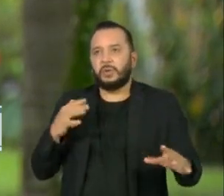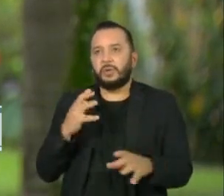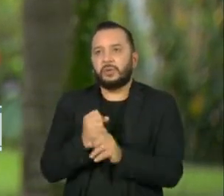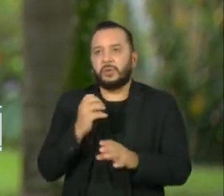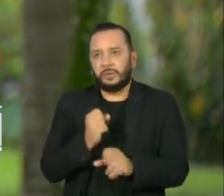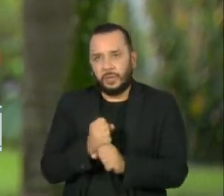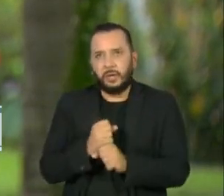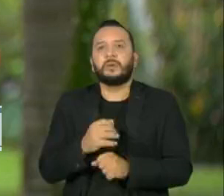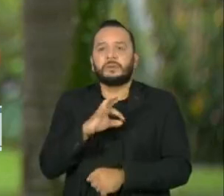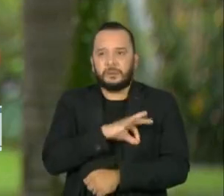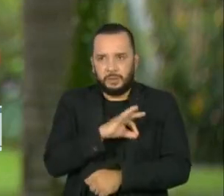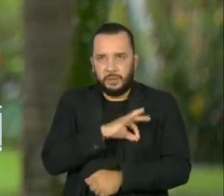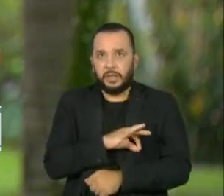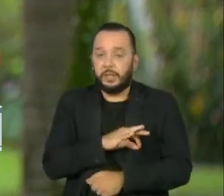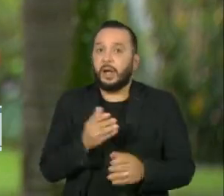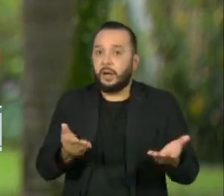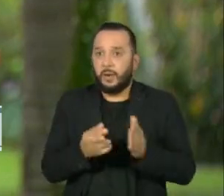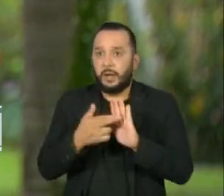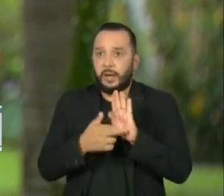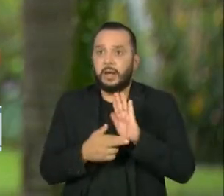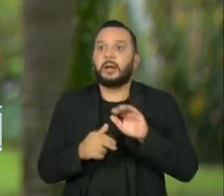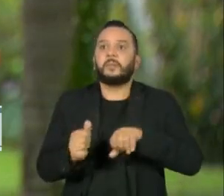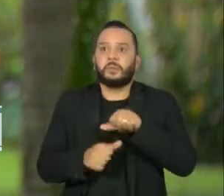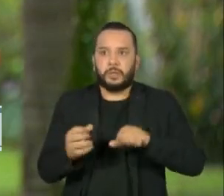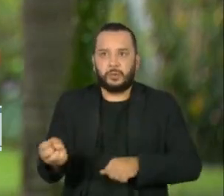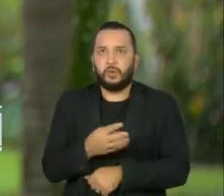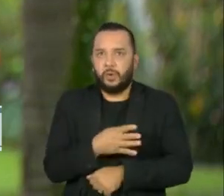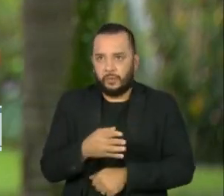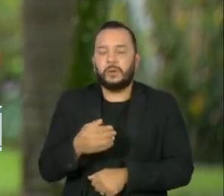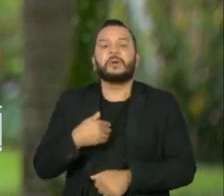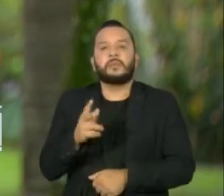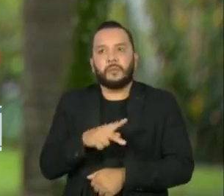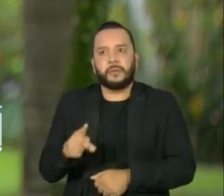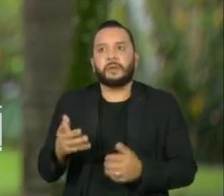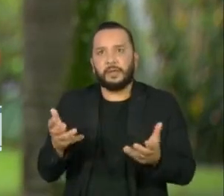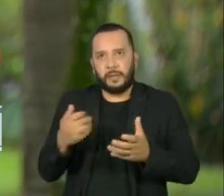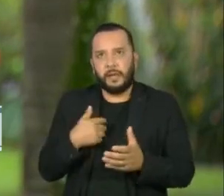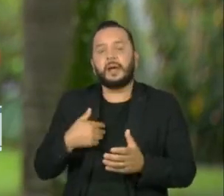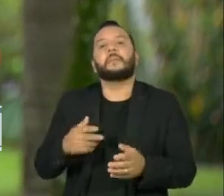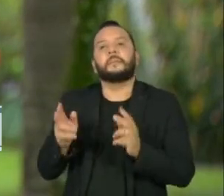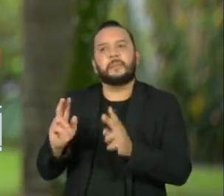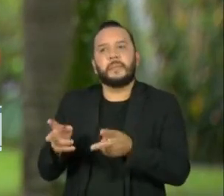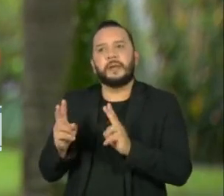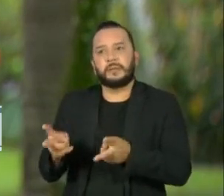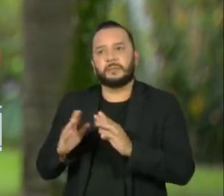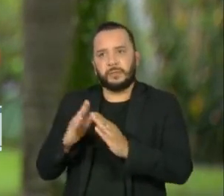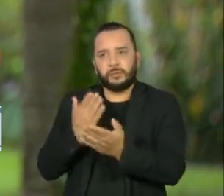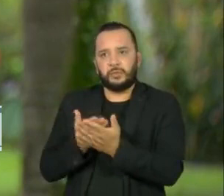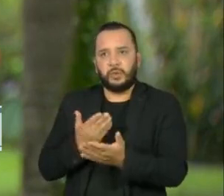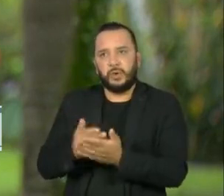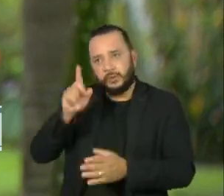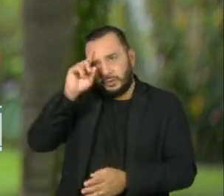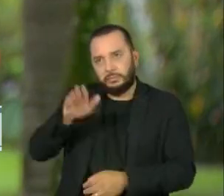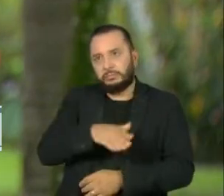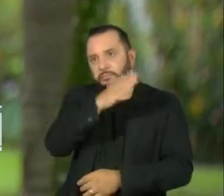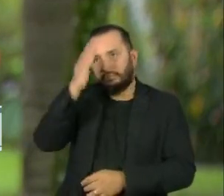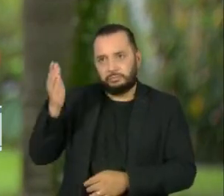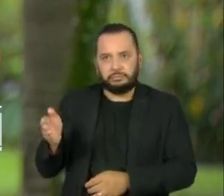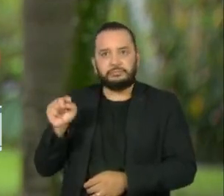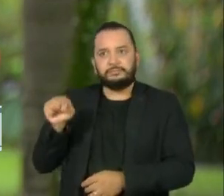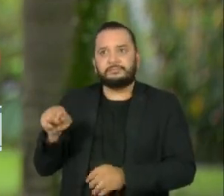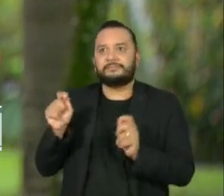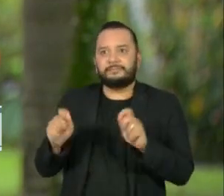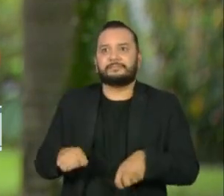e completar o salário. Com a mudança a ser aprovada, o governo quer também estimular a permanência numa mesma unidade de ensino, o que, entre